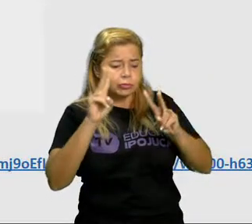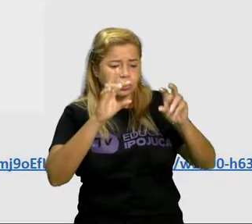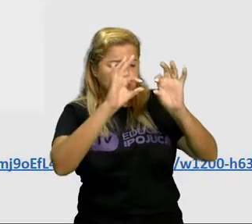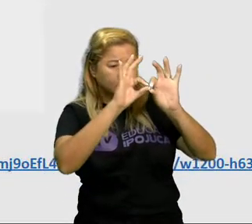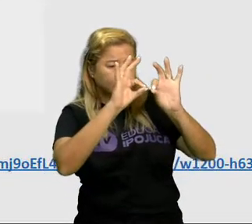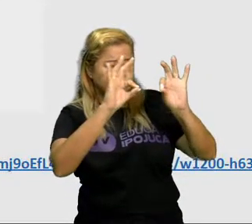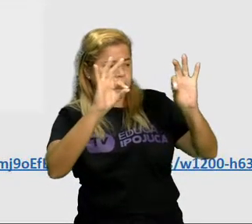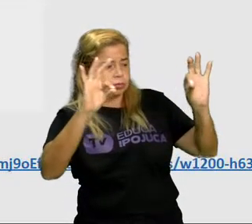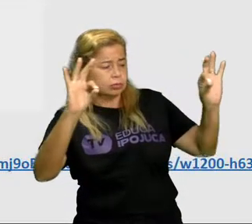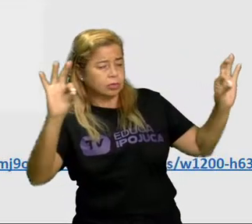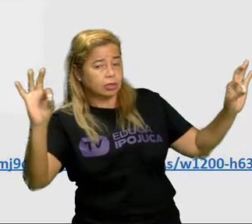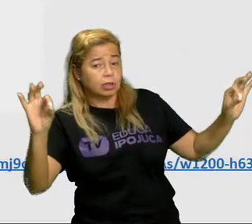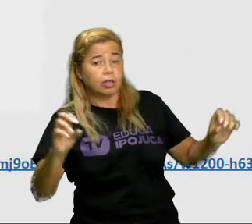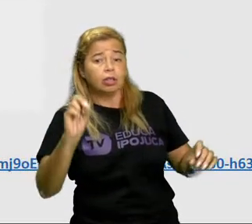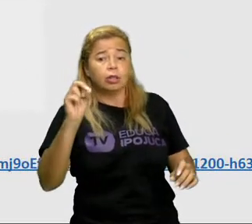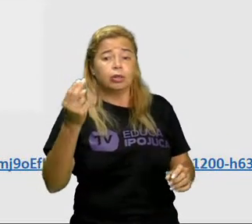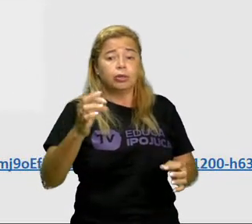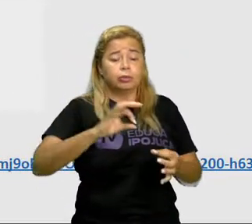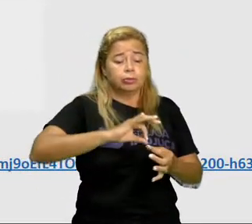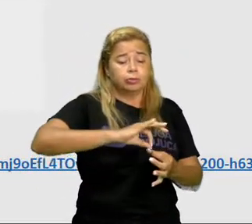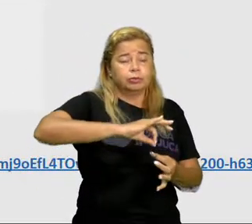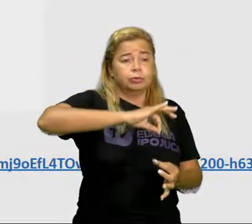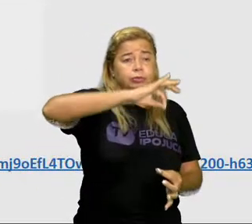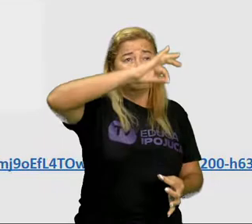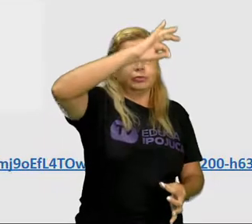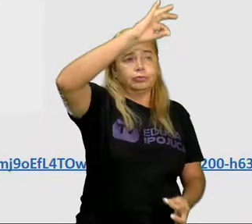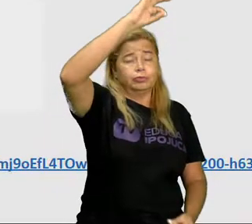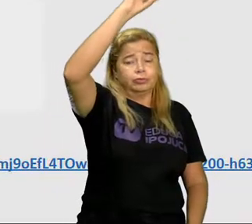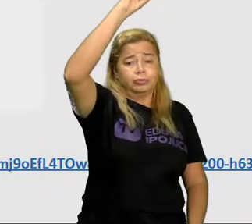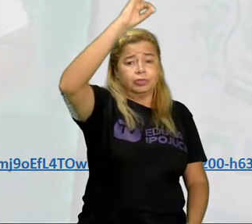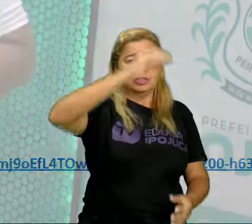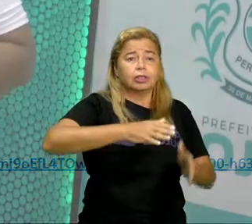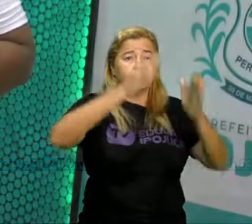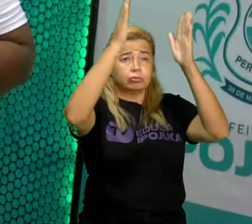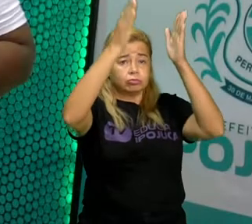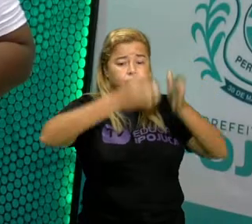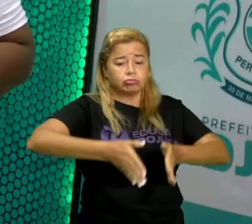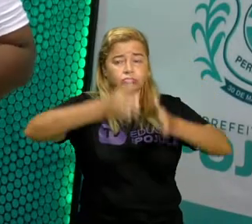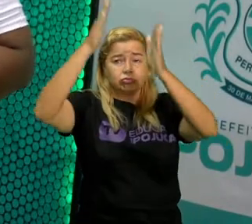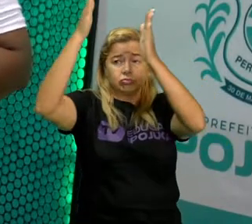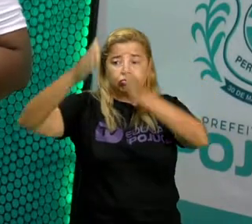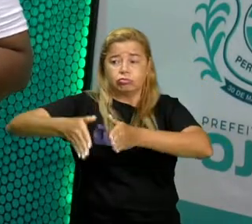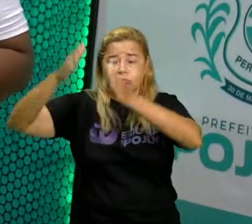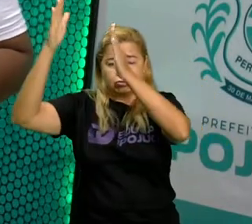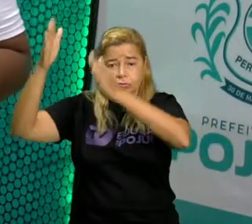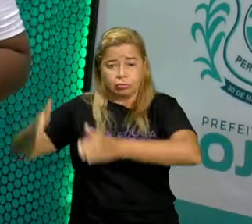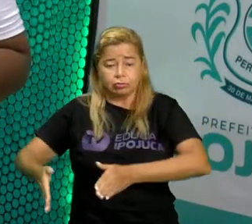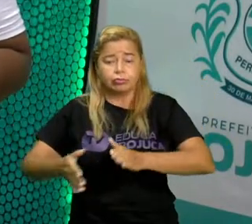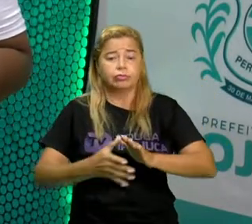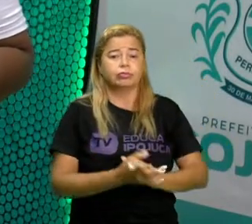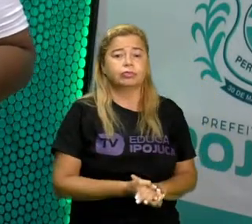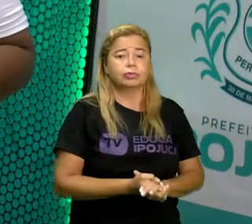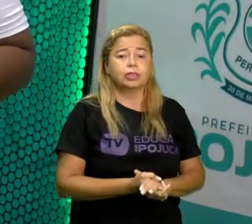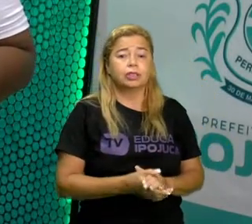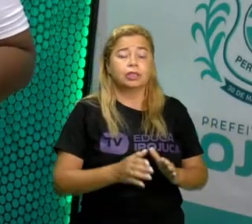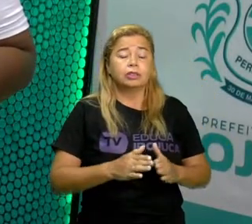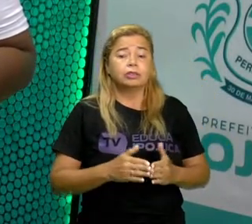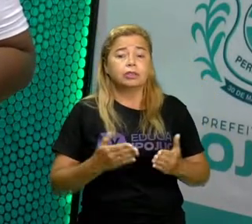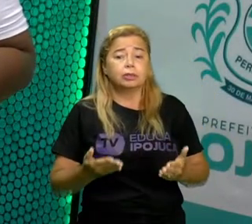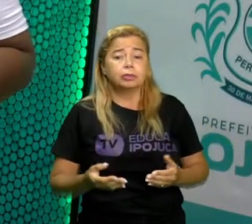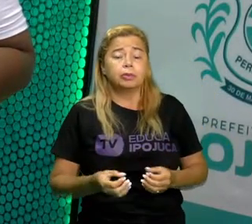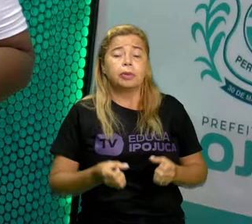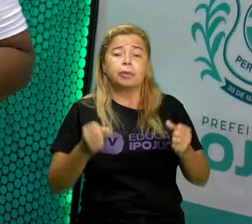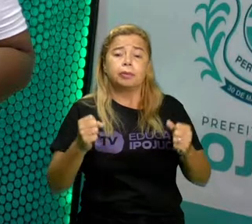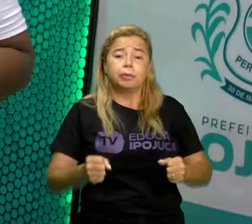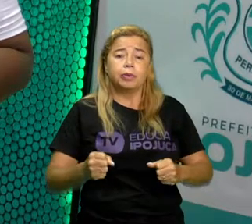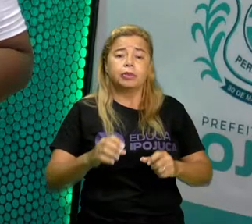ou na vertical, como em forma de coluna. Então, a linha reta pode estar na